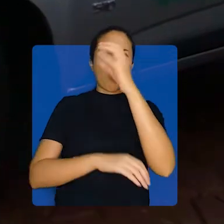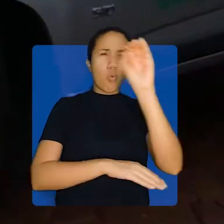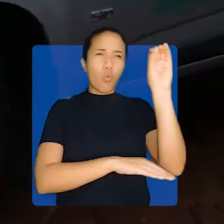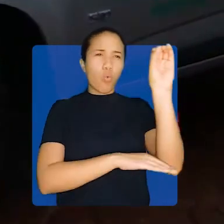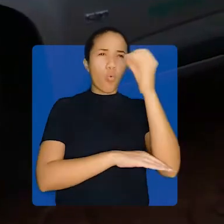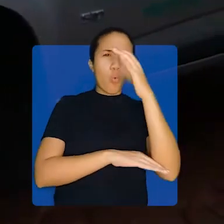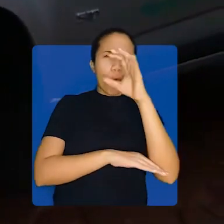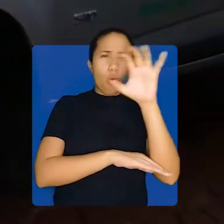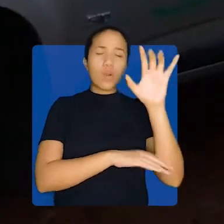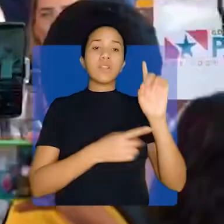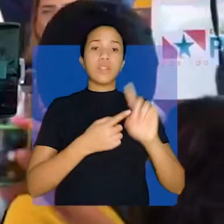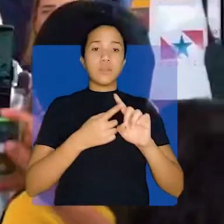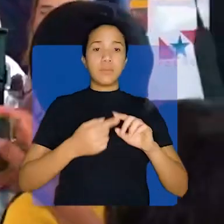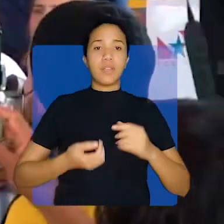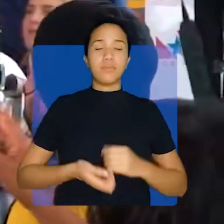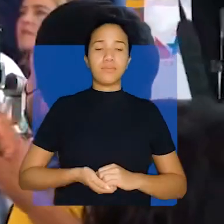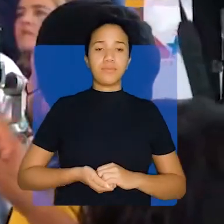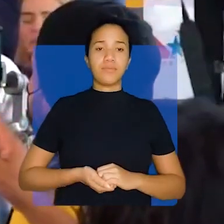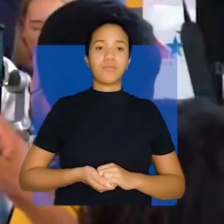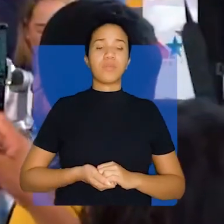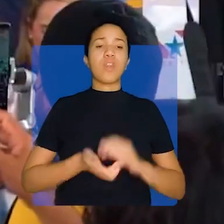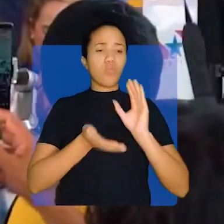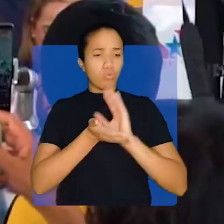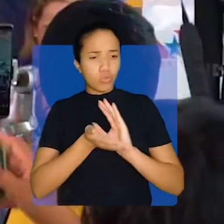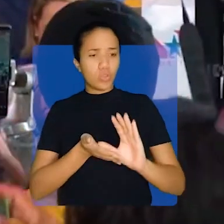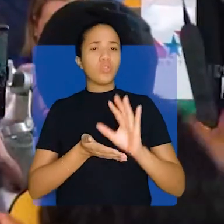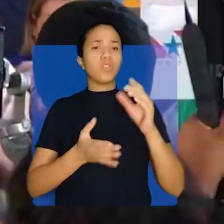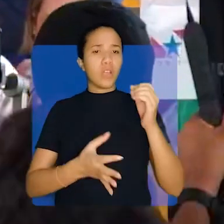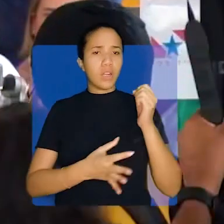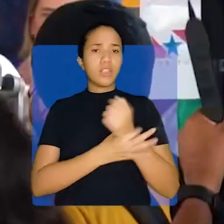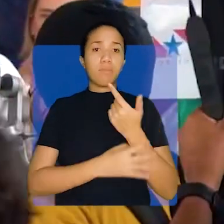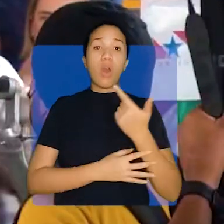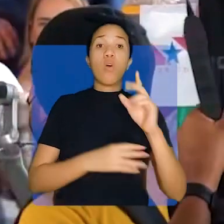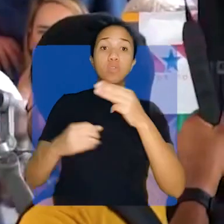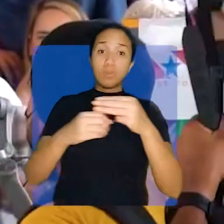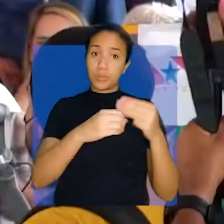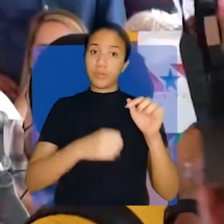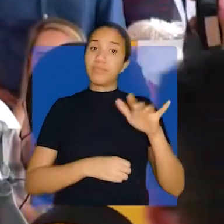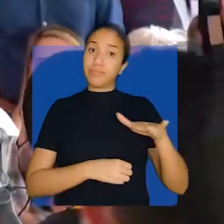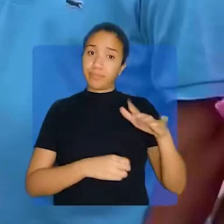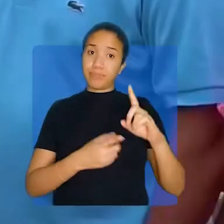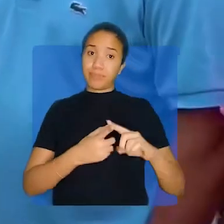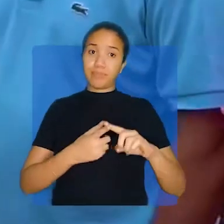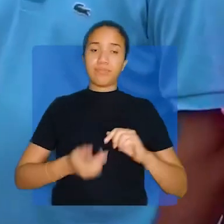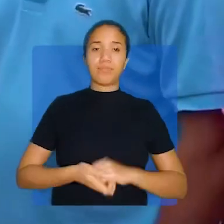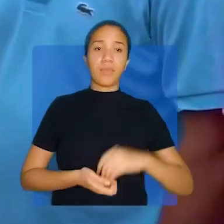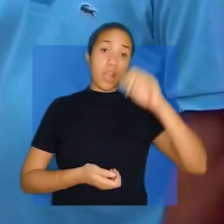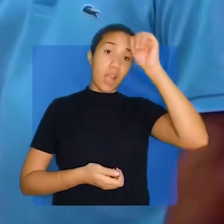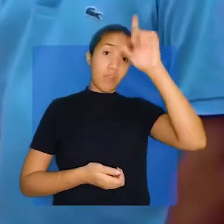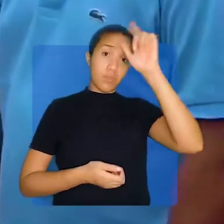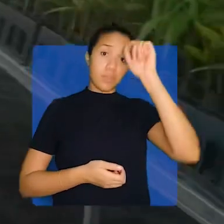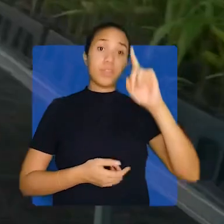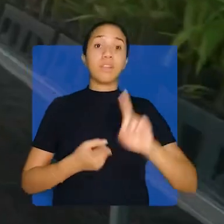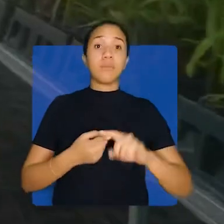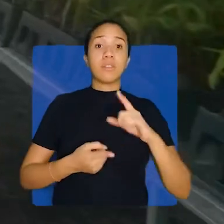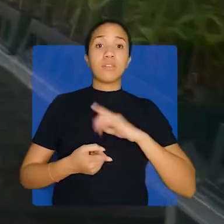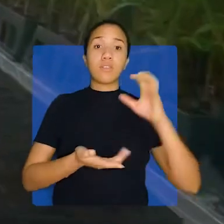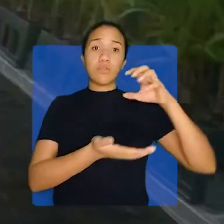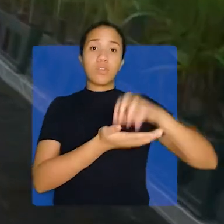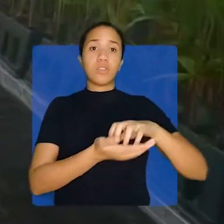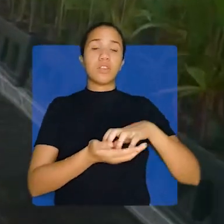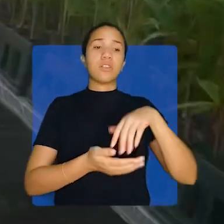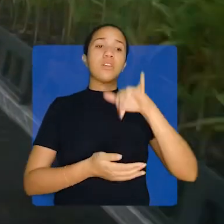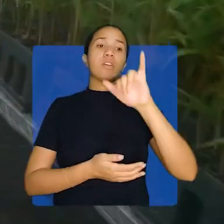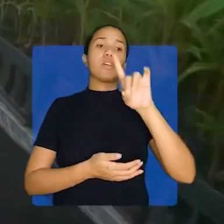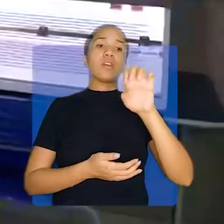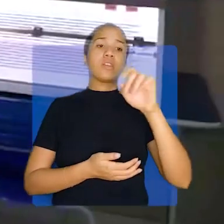recebeu veículos para ações. Investimentos foram garantidos para outros municípios da região. Altamira ganhou ainda uma sede do